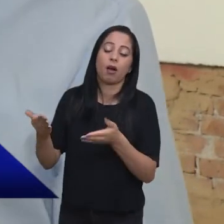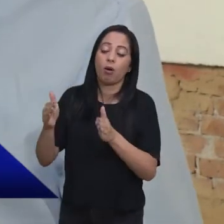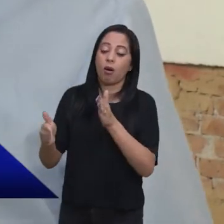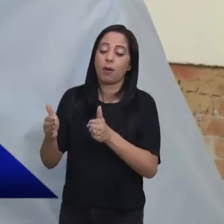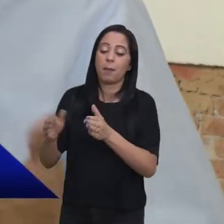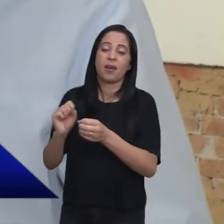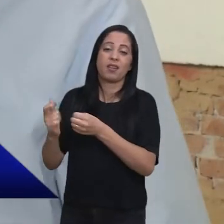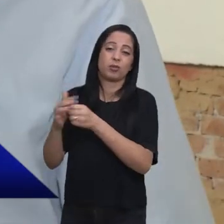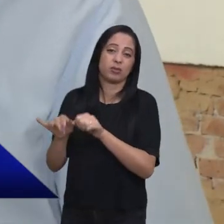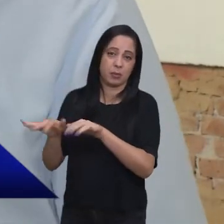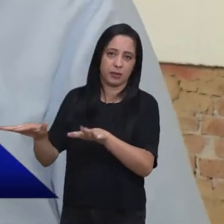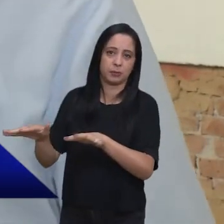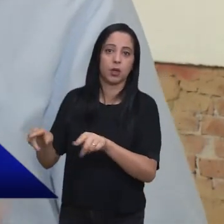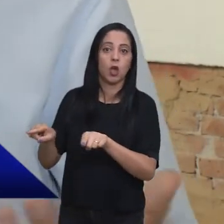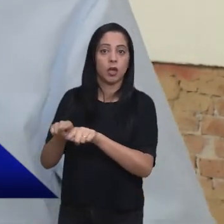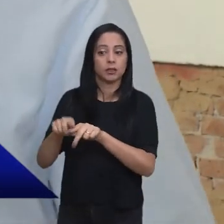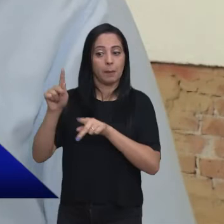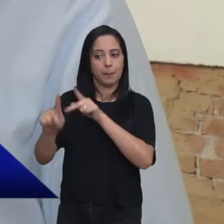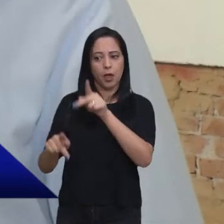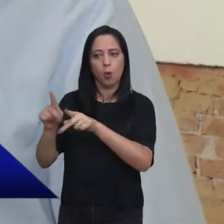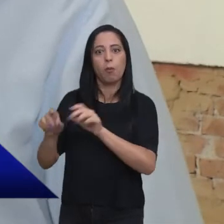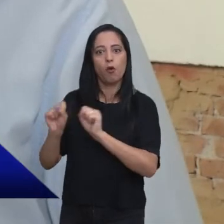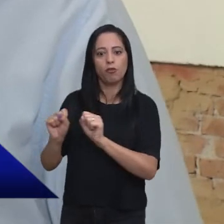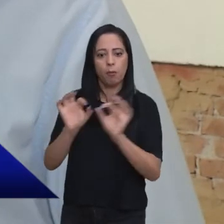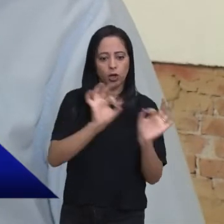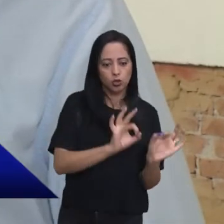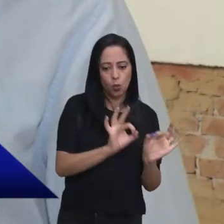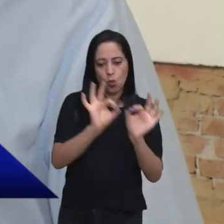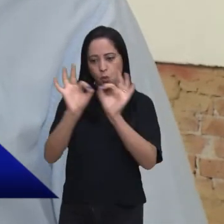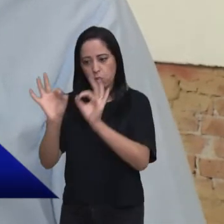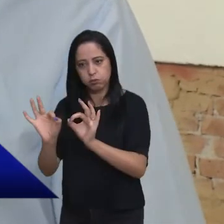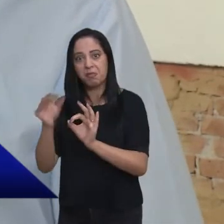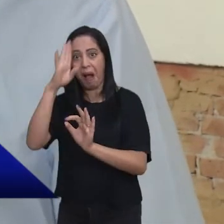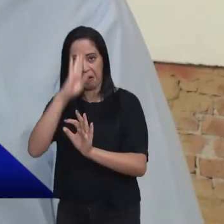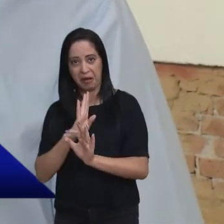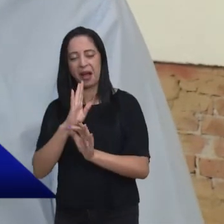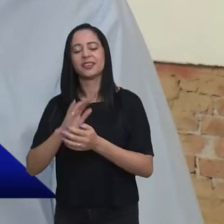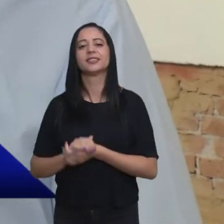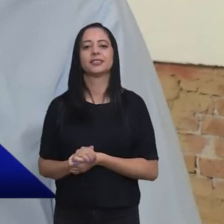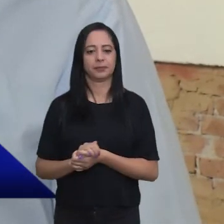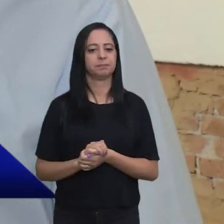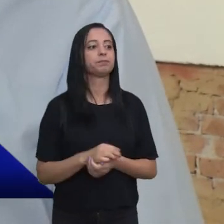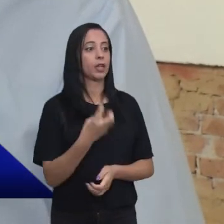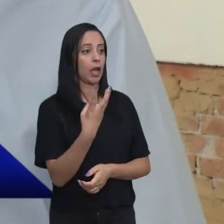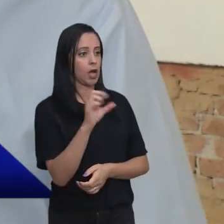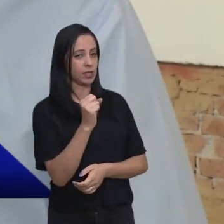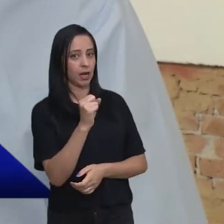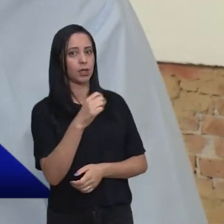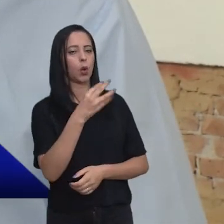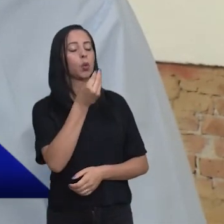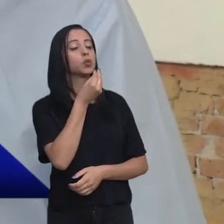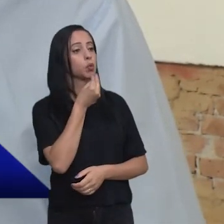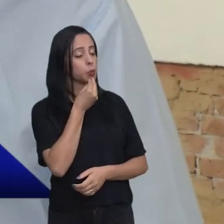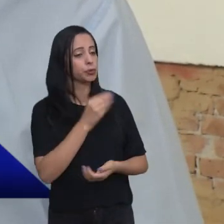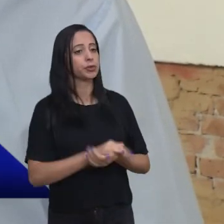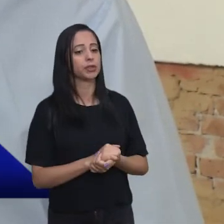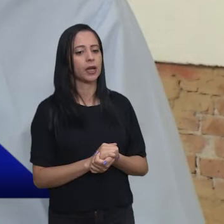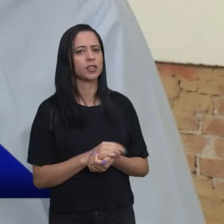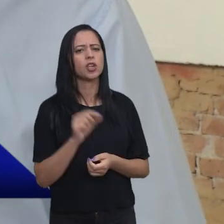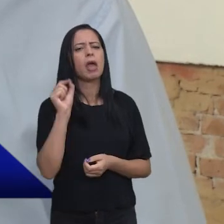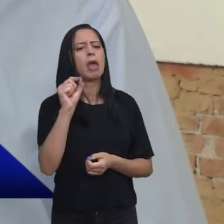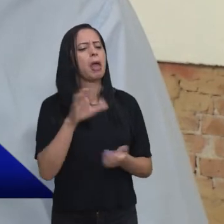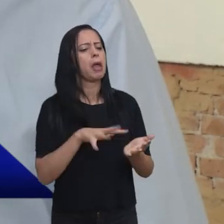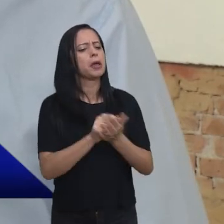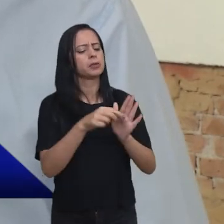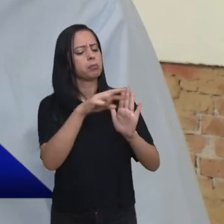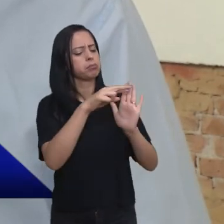E a população que vai poder acessar essa programação de forma gratuita também. 38 oportunidades, bastante coisa, né? Quem pode se